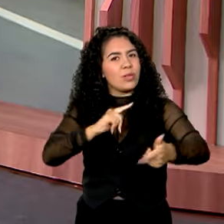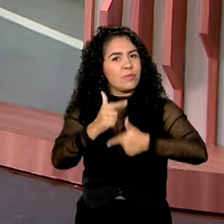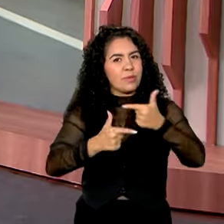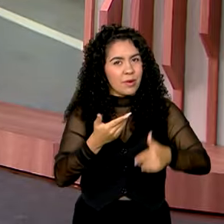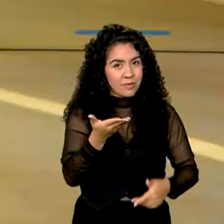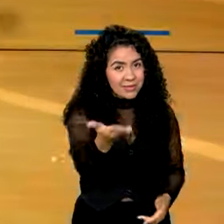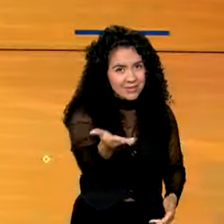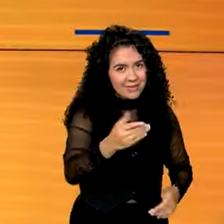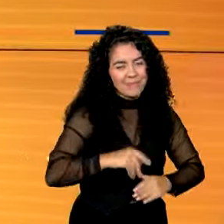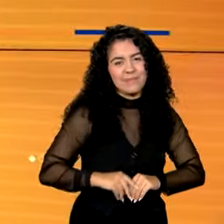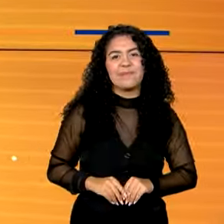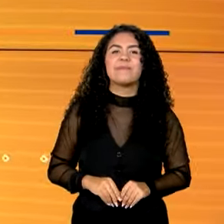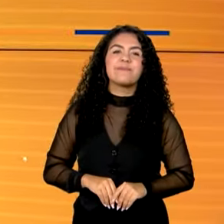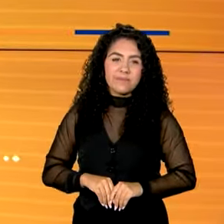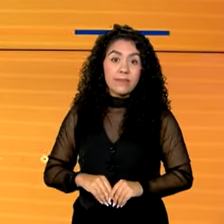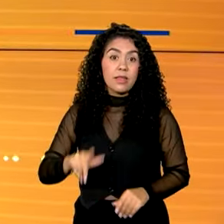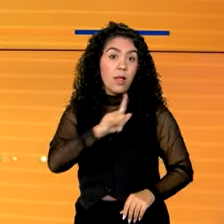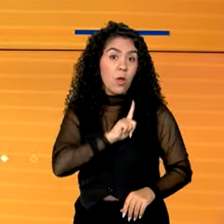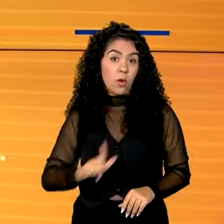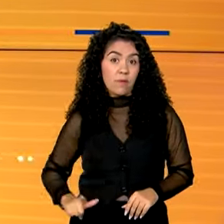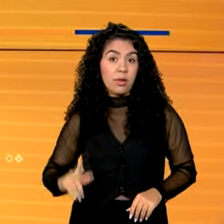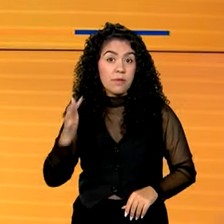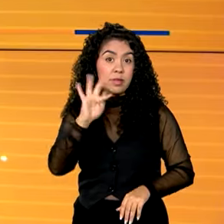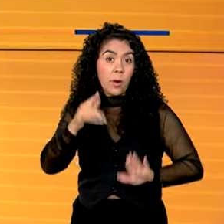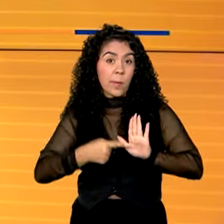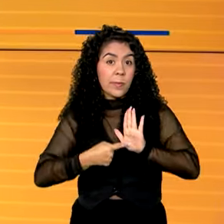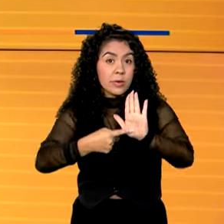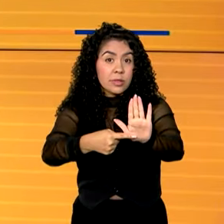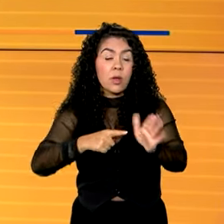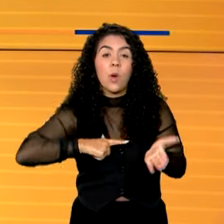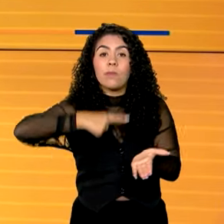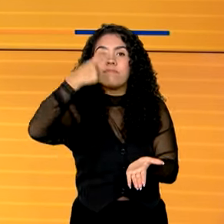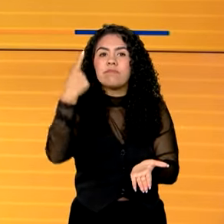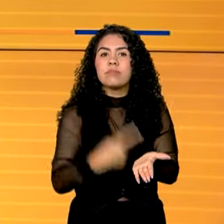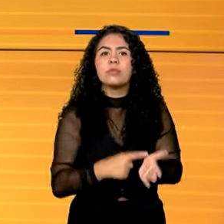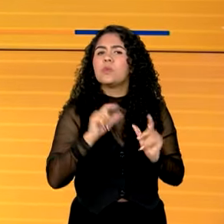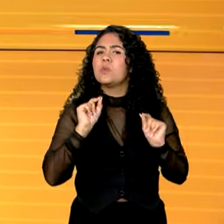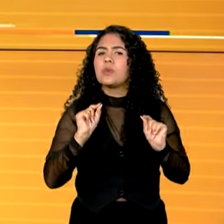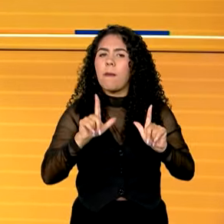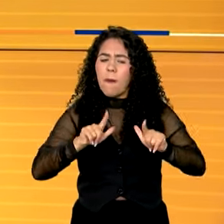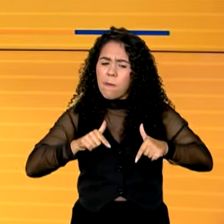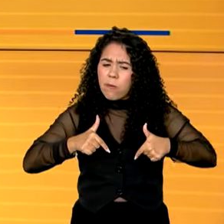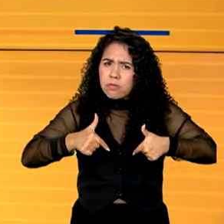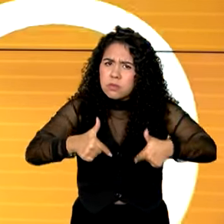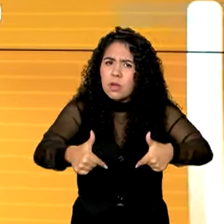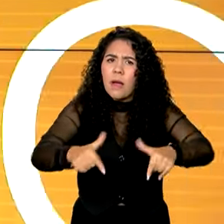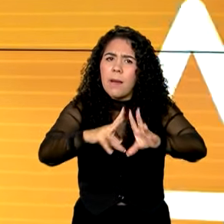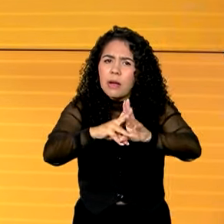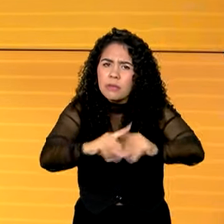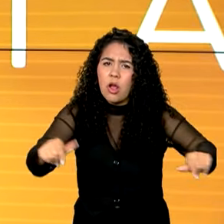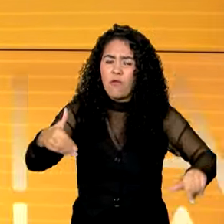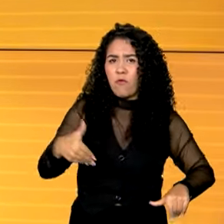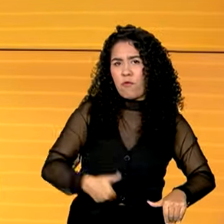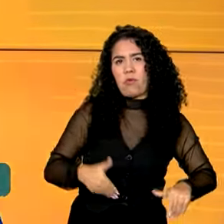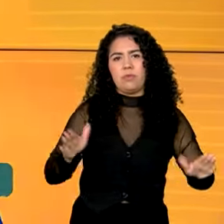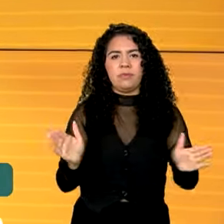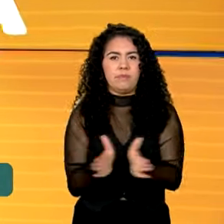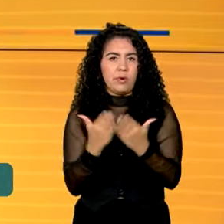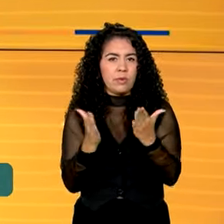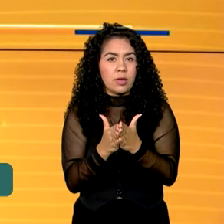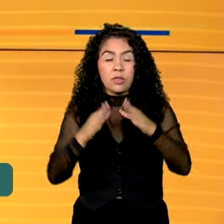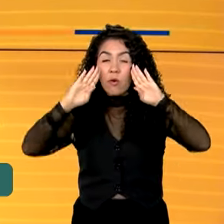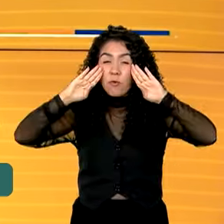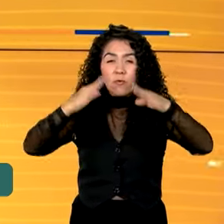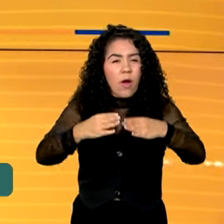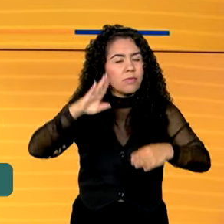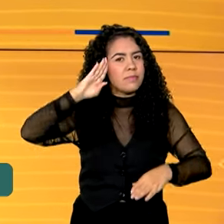São Paulo. O governo federal apresentou a agenda de enfrentamento à fome e à pobreza, com foco especial em